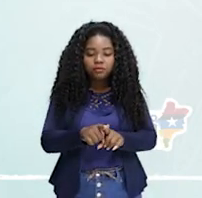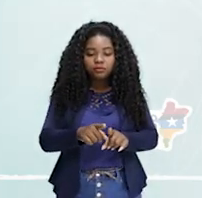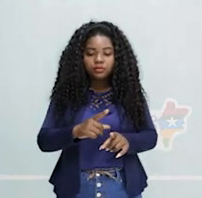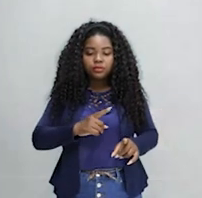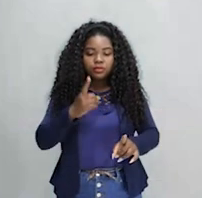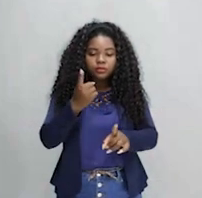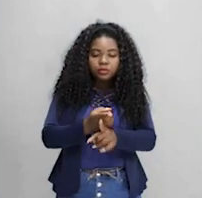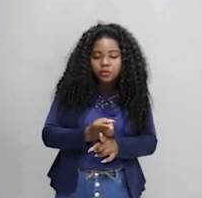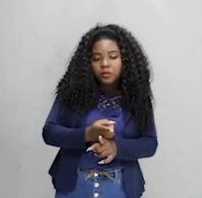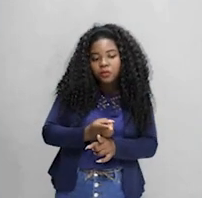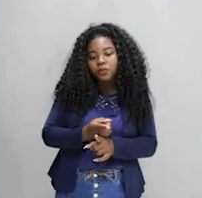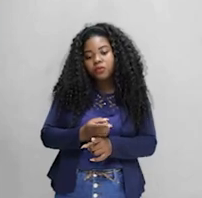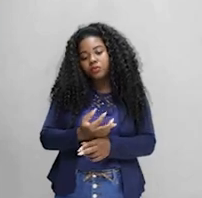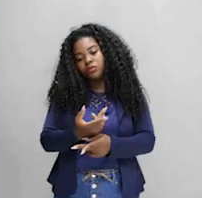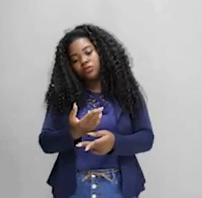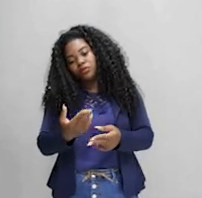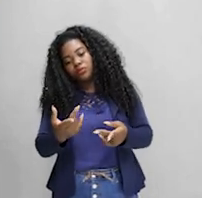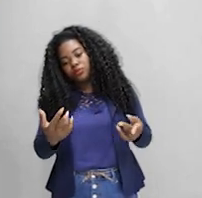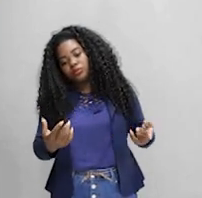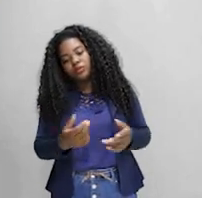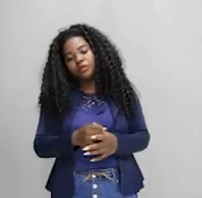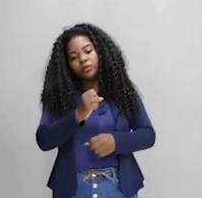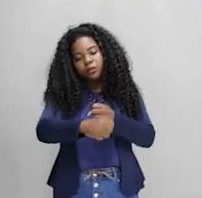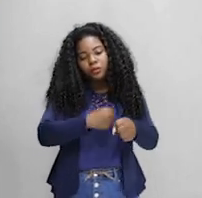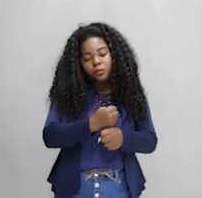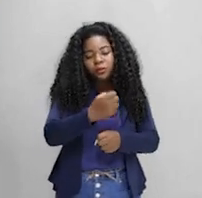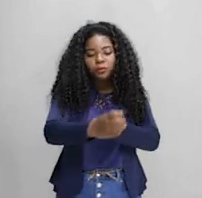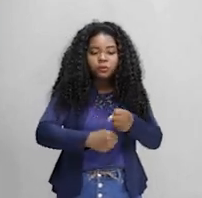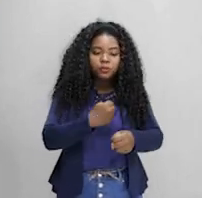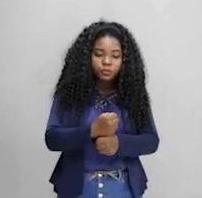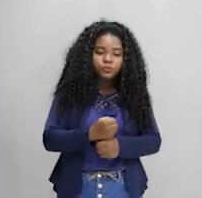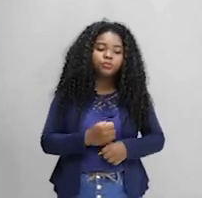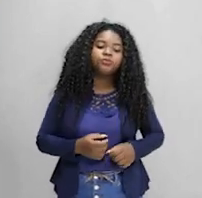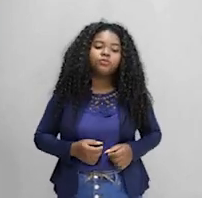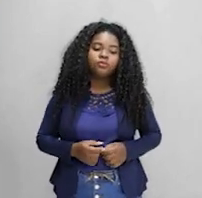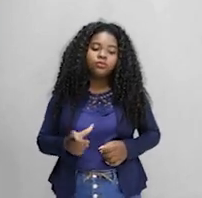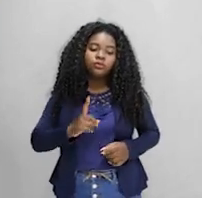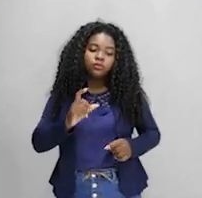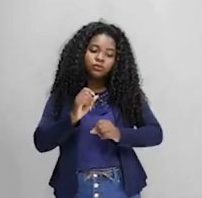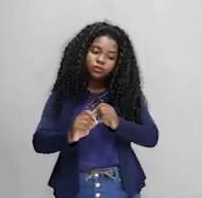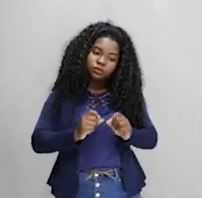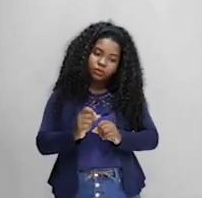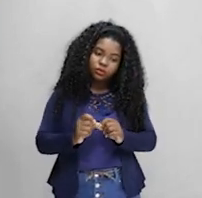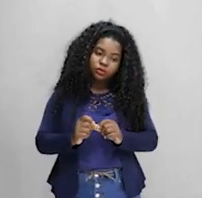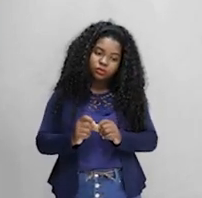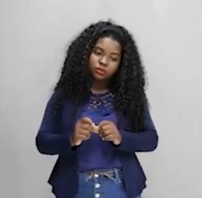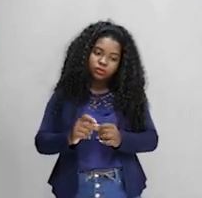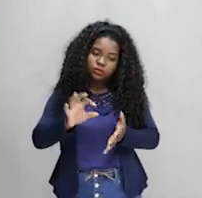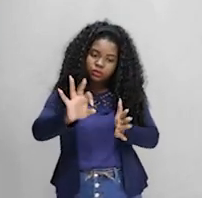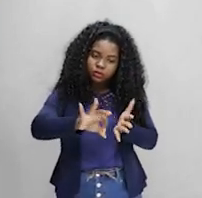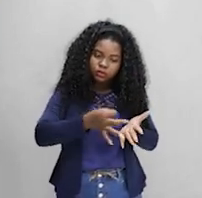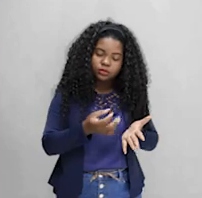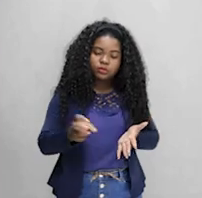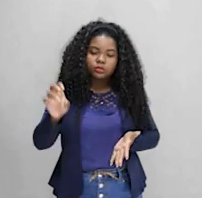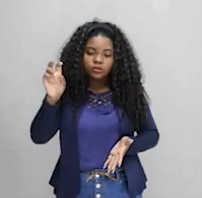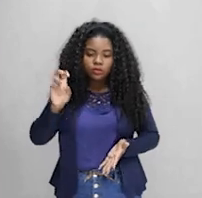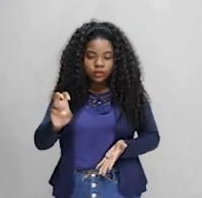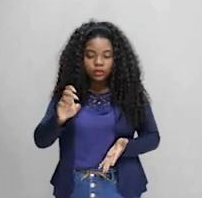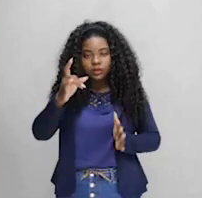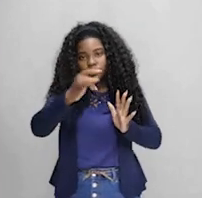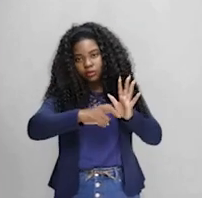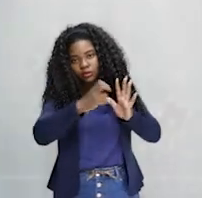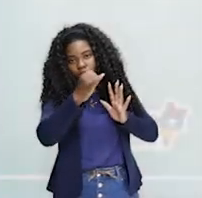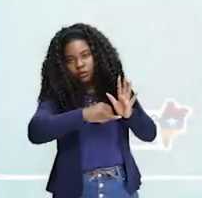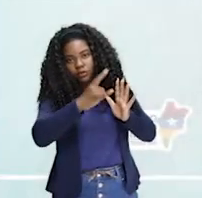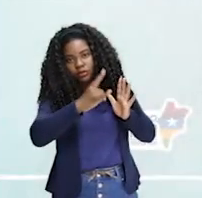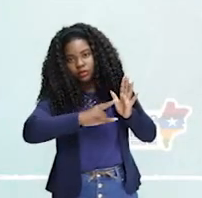a Conferência das Partes, que vai acontecer anualmente. Teve como resultado, como eu disse, assinatura de cinco documentos importantes. A